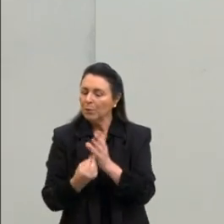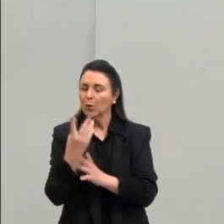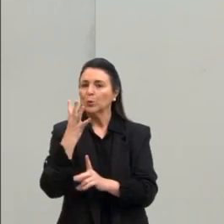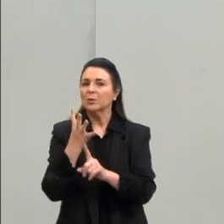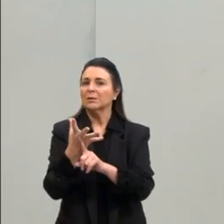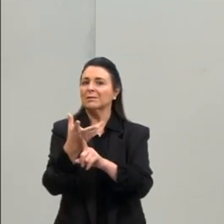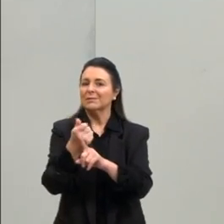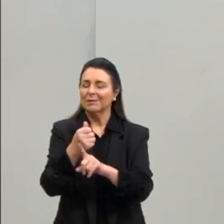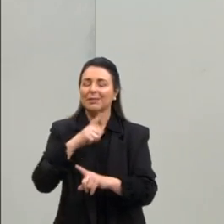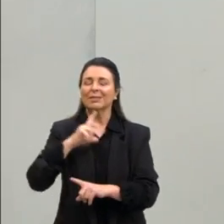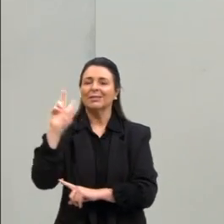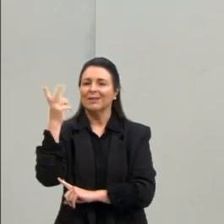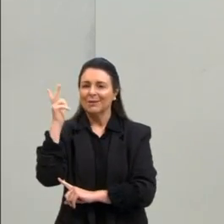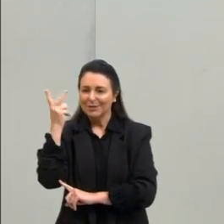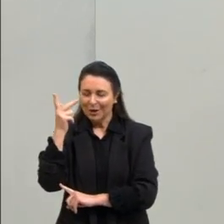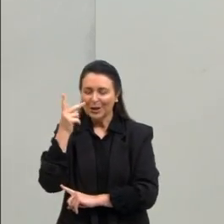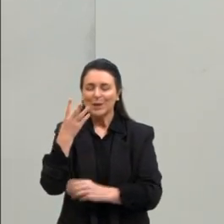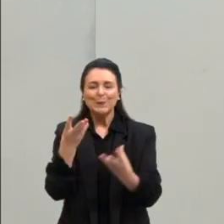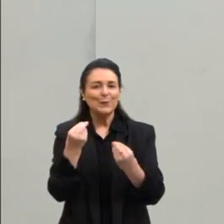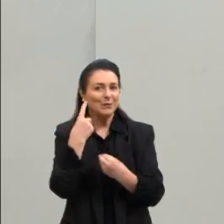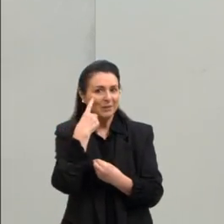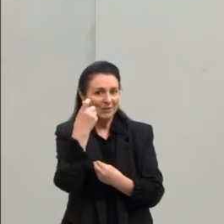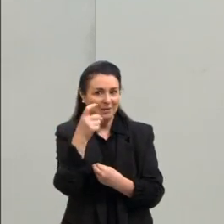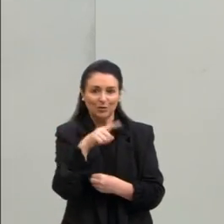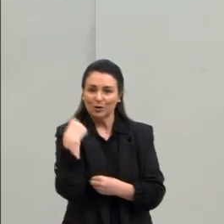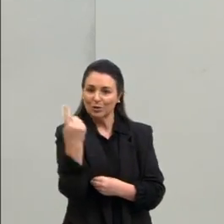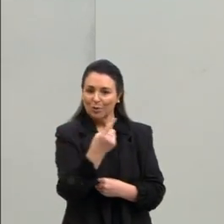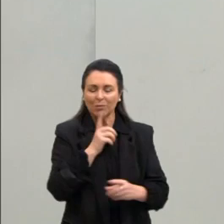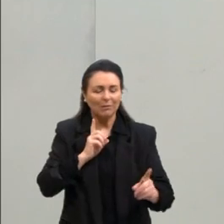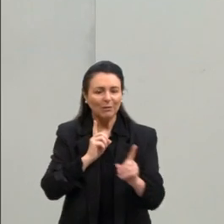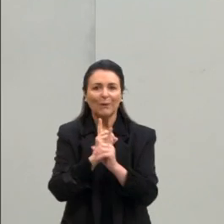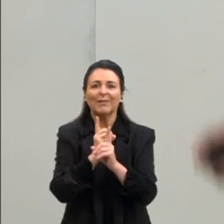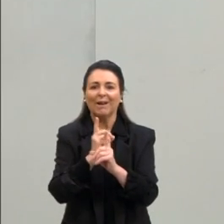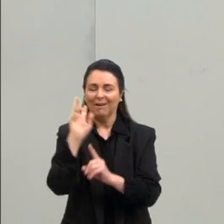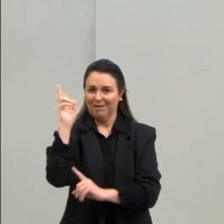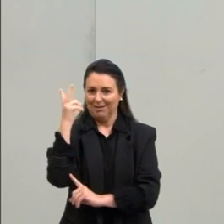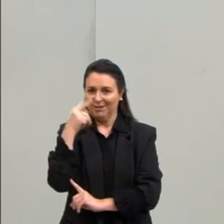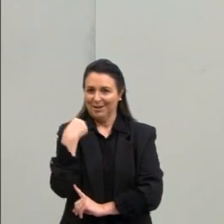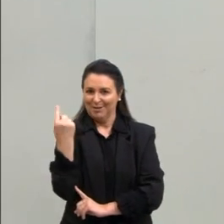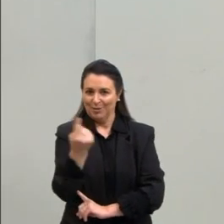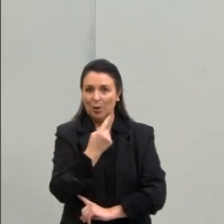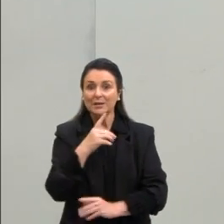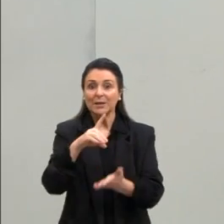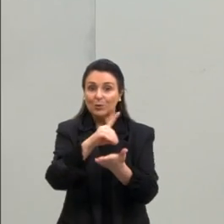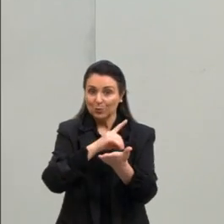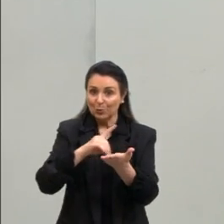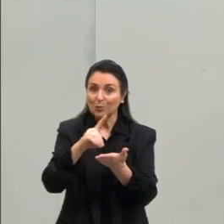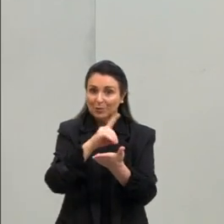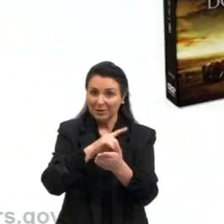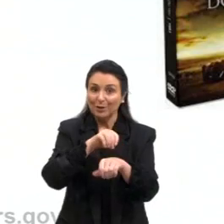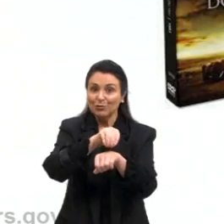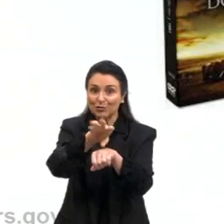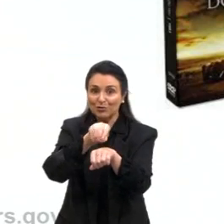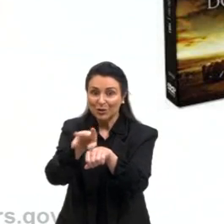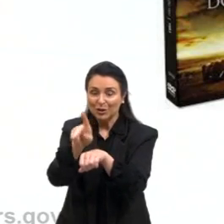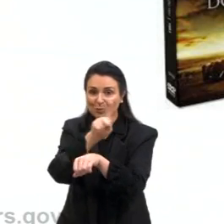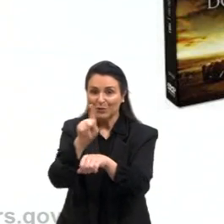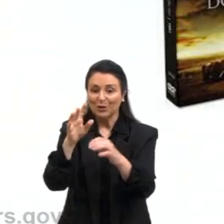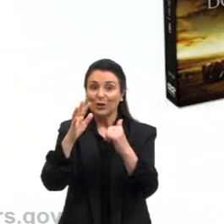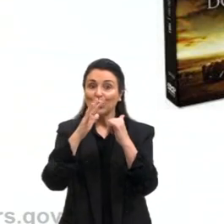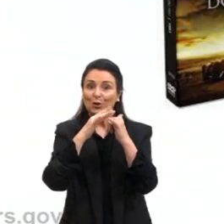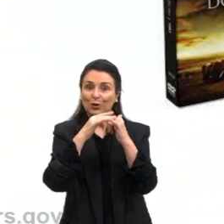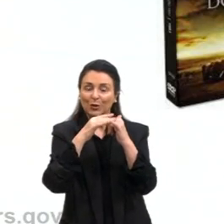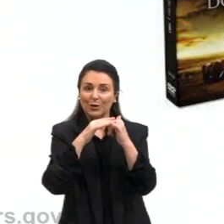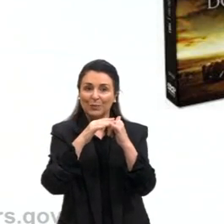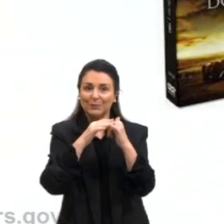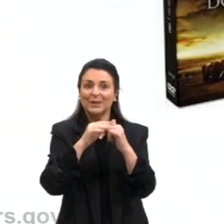tem história, uma história muito interessante, e nós encontramos essa história neste documentário que está disponível no YouTube, que se chama